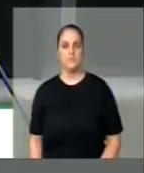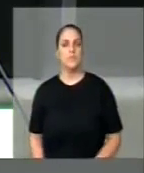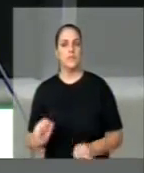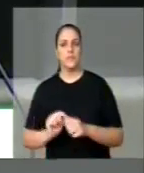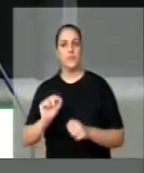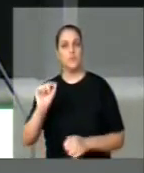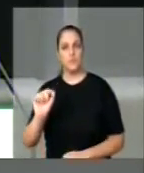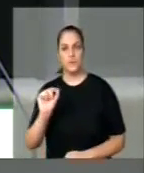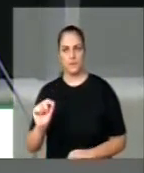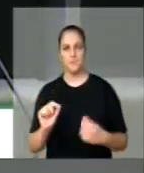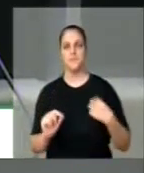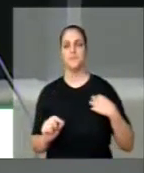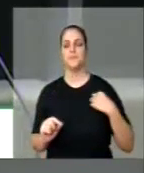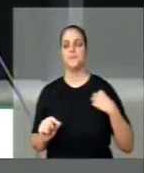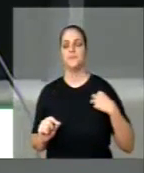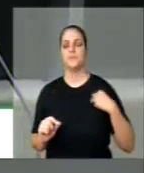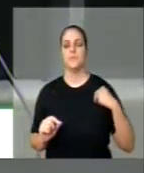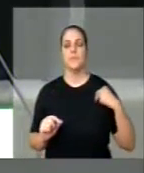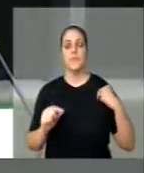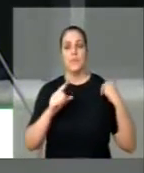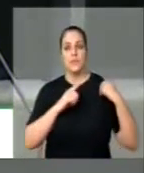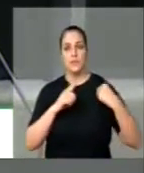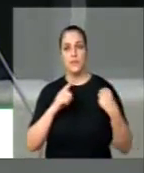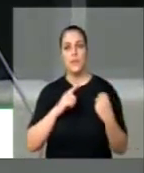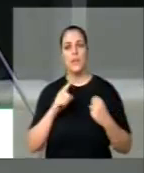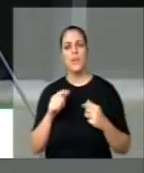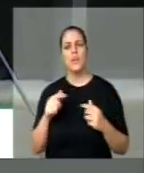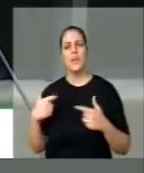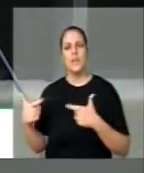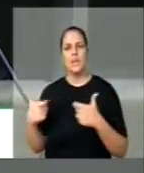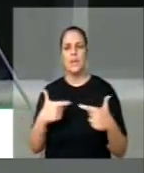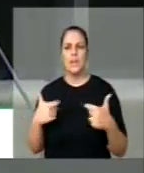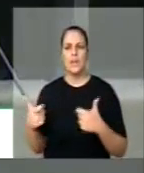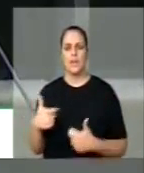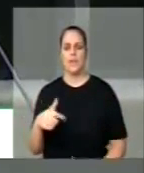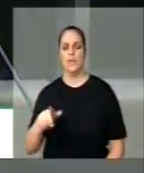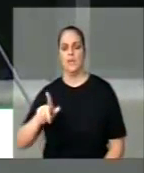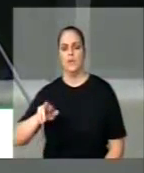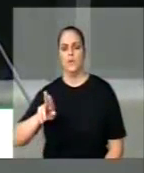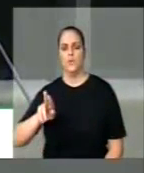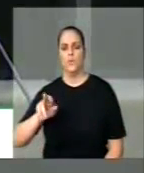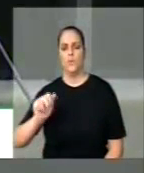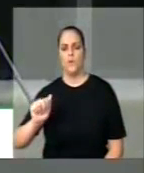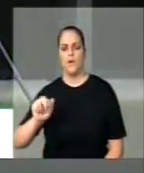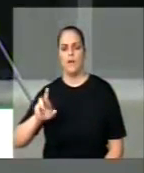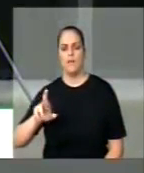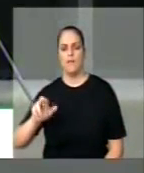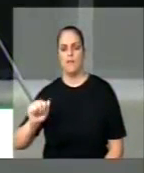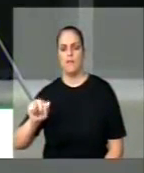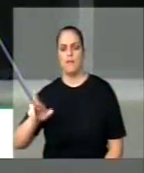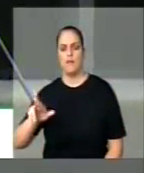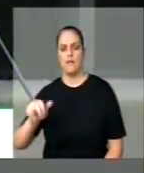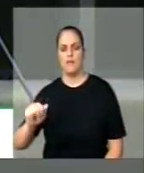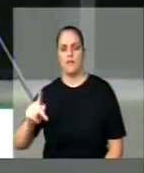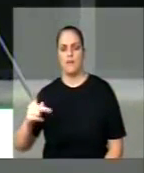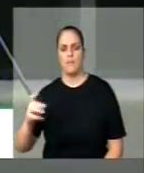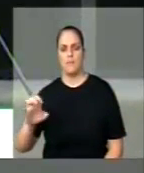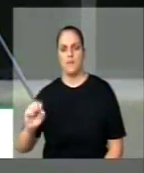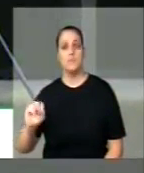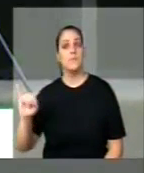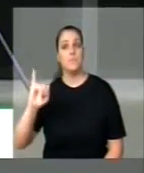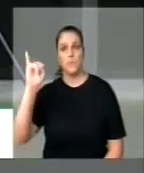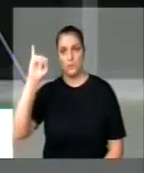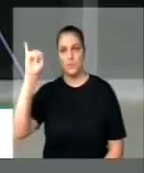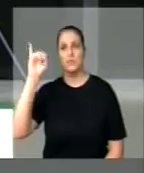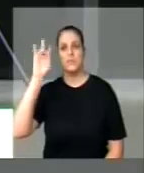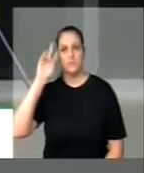ao fato da Batalha do Guararapes, de tão importante memória em nossa